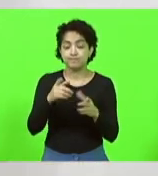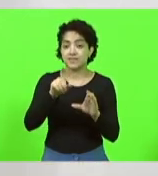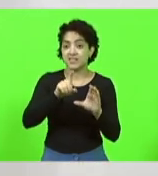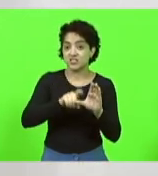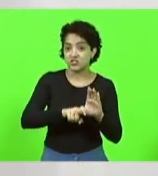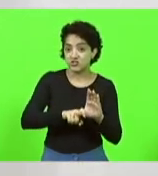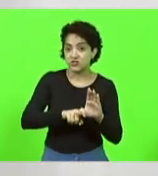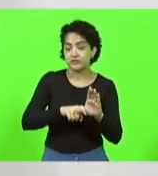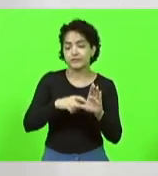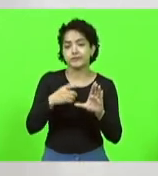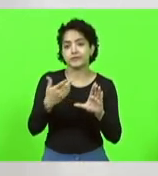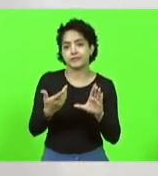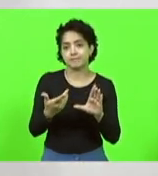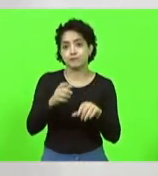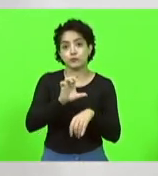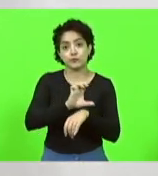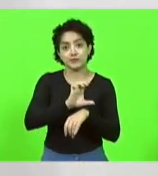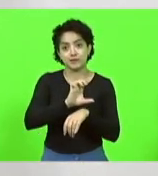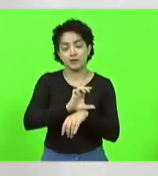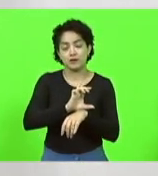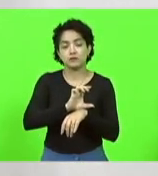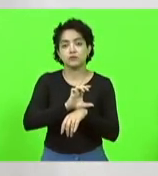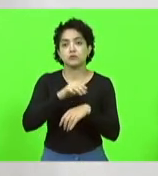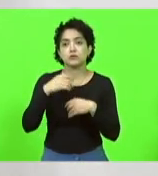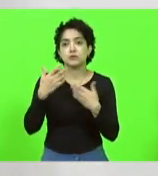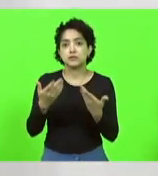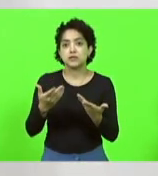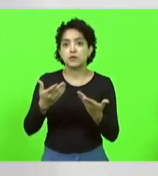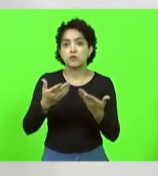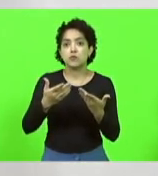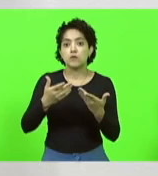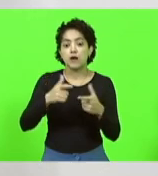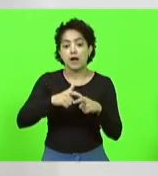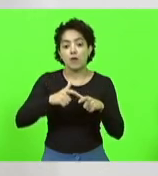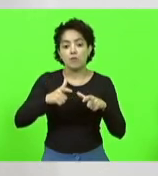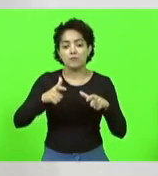Então, obviamente que aumentou-se a receita.